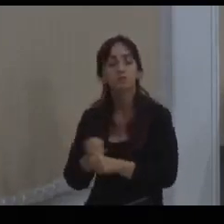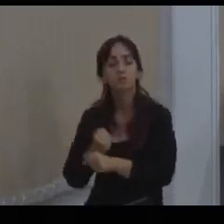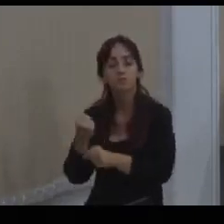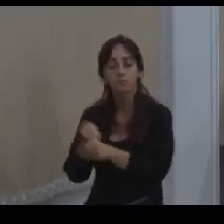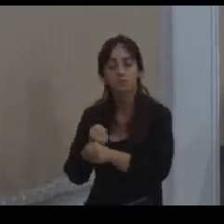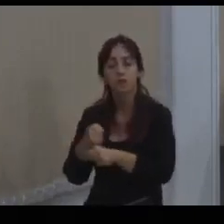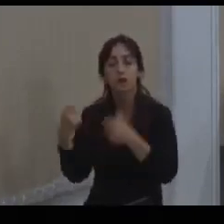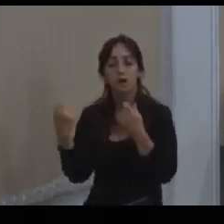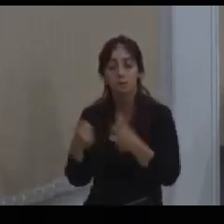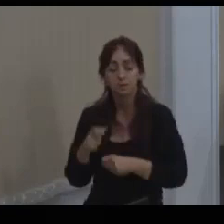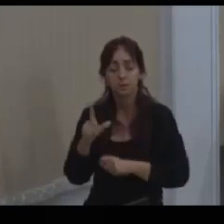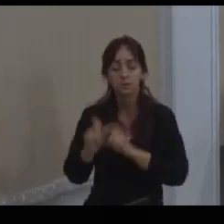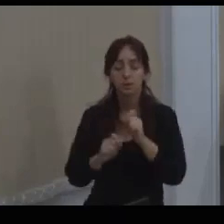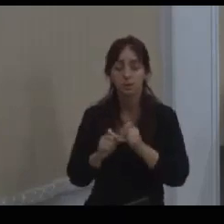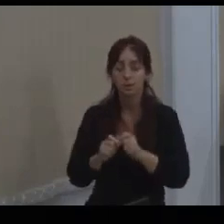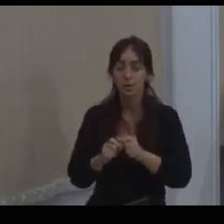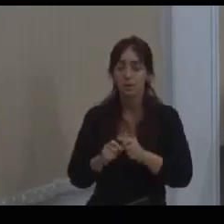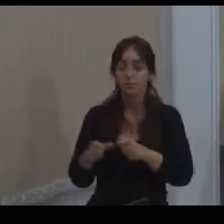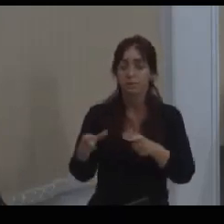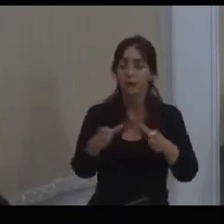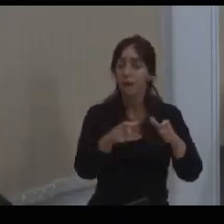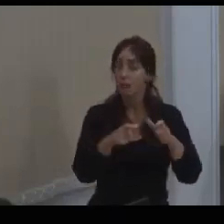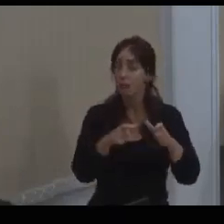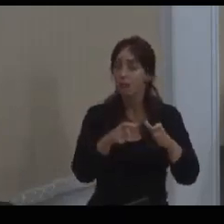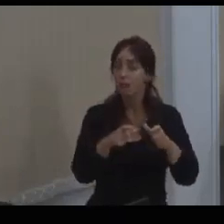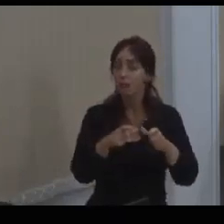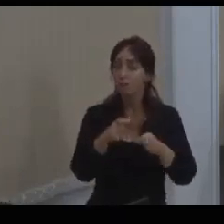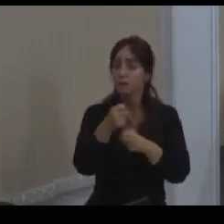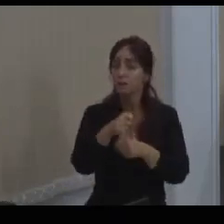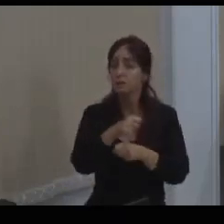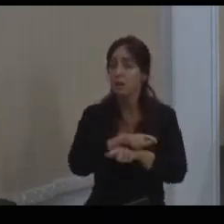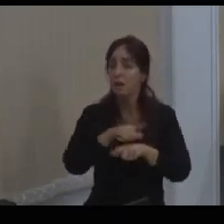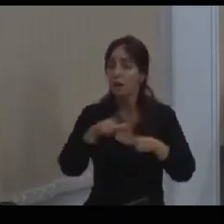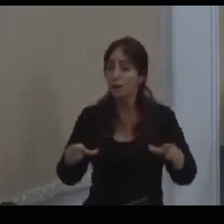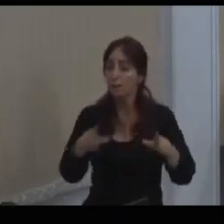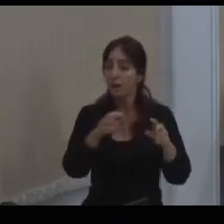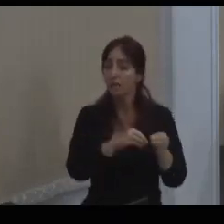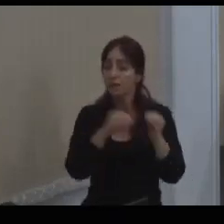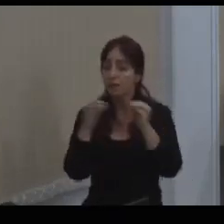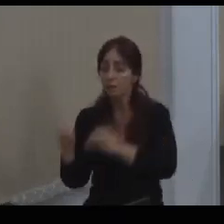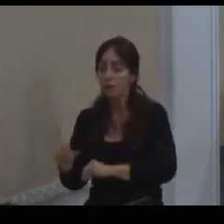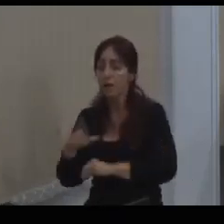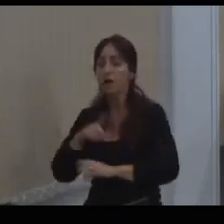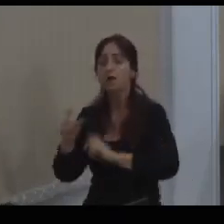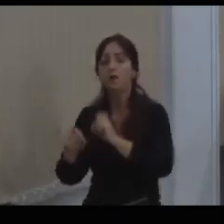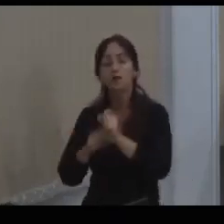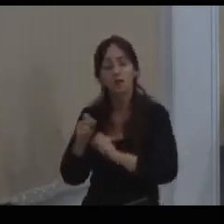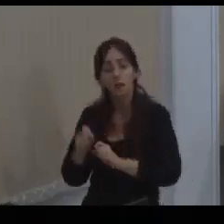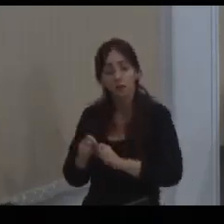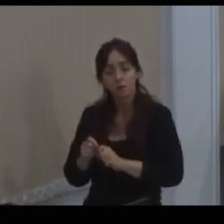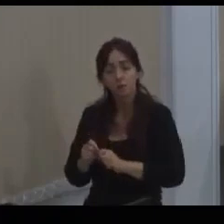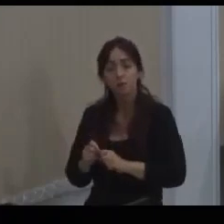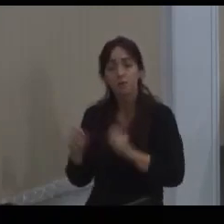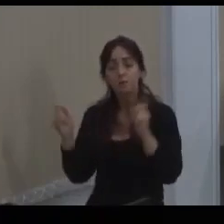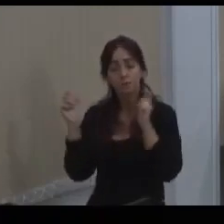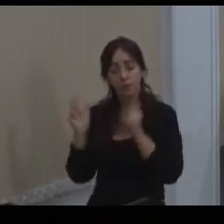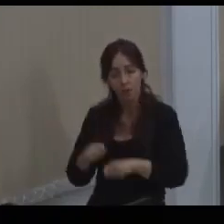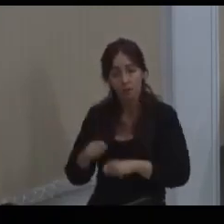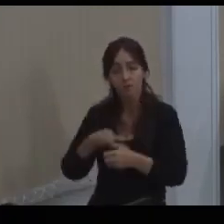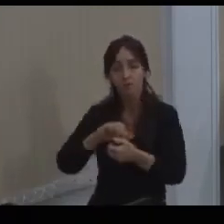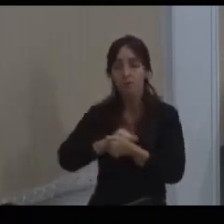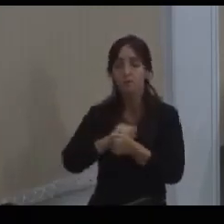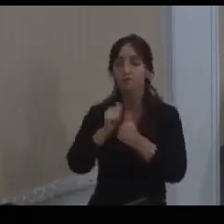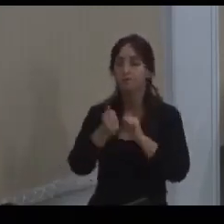desapropriar terrenos e teremos que desapropriar terrenos que tenham infraestrutura e serviços adequados.